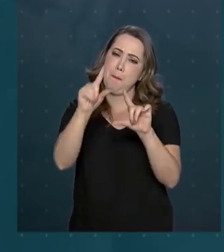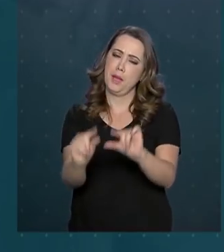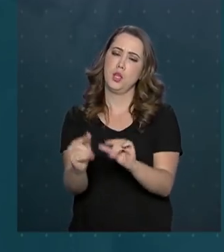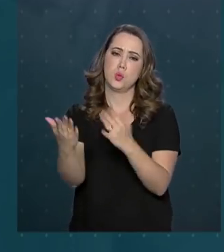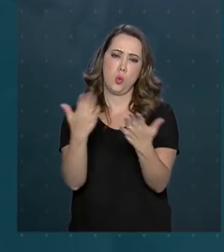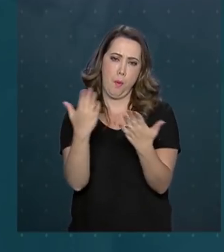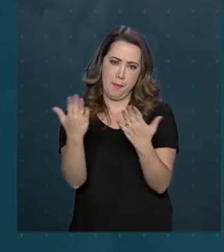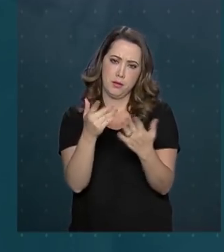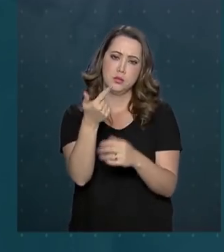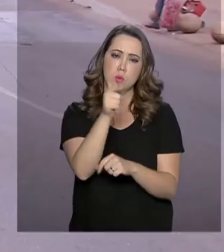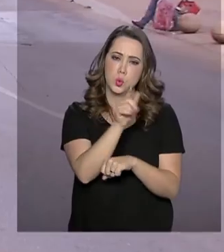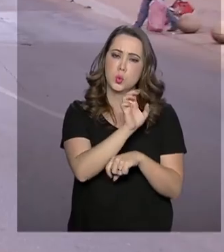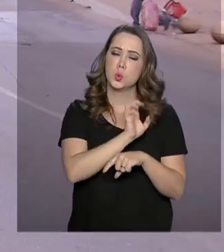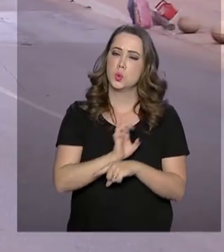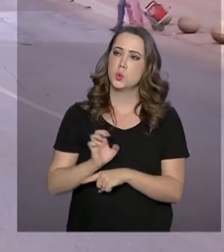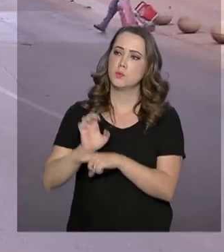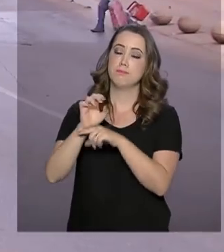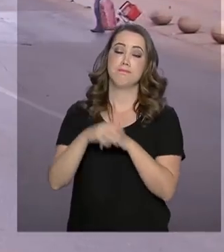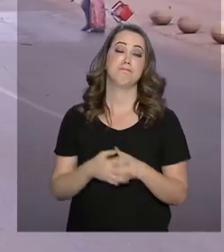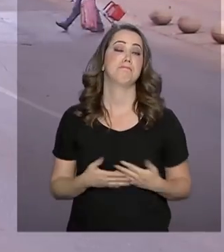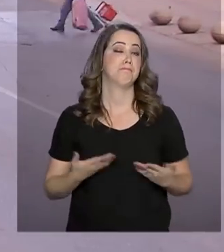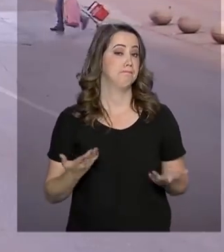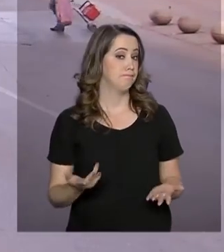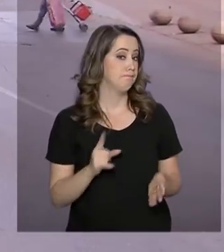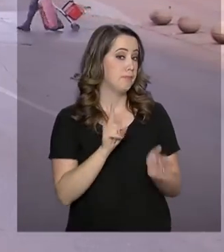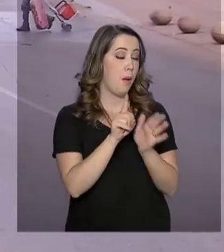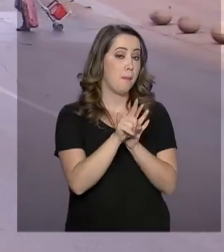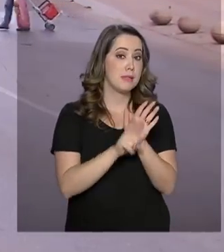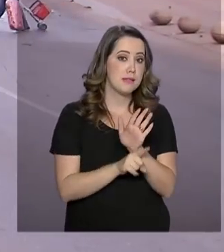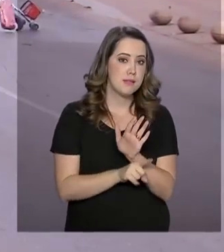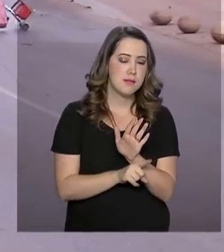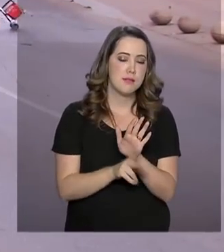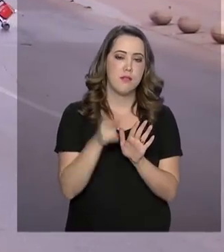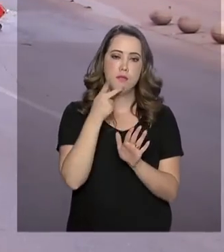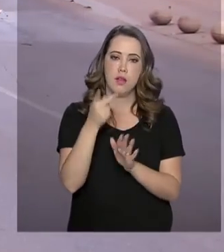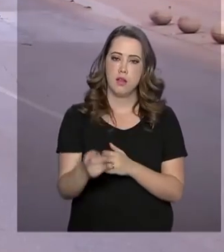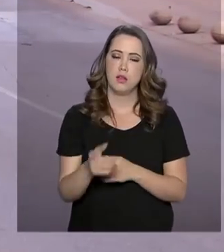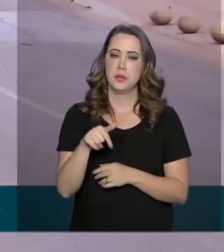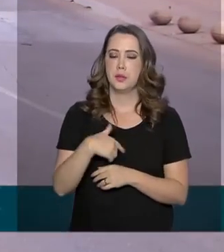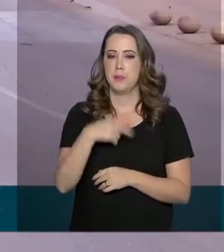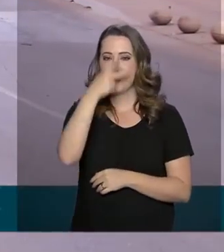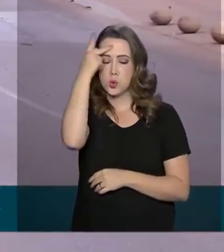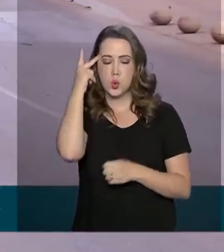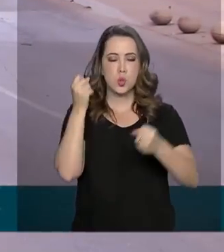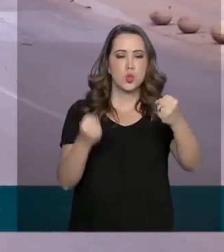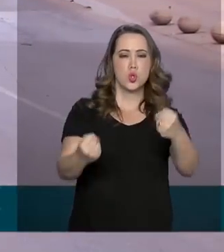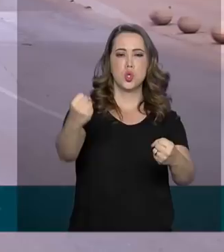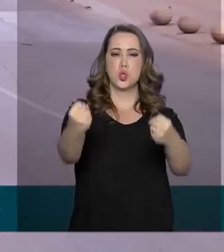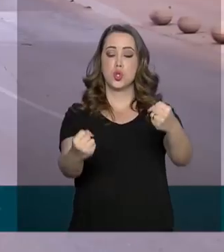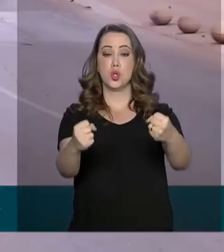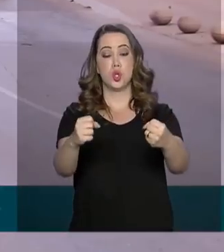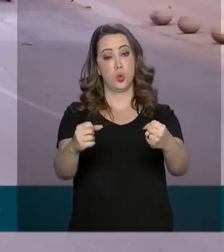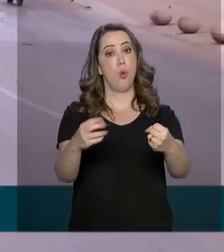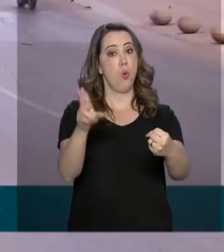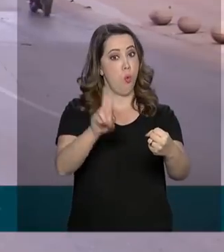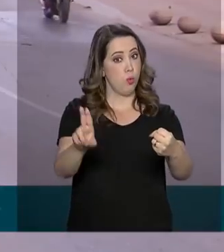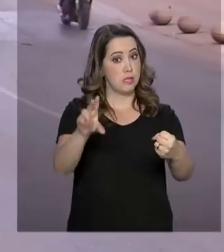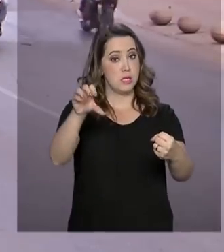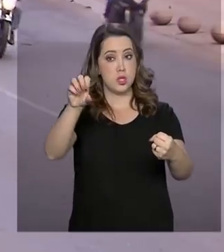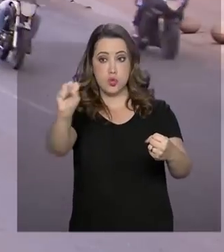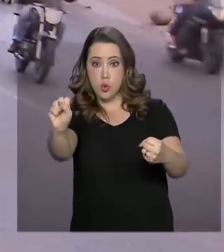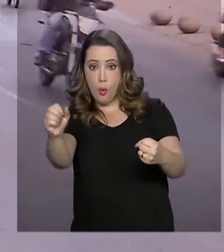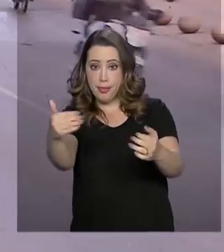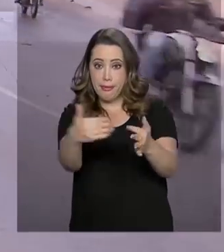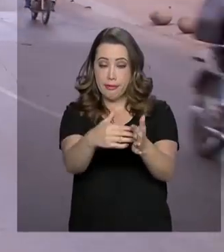enquanto dirigem. Segundo especialistas, um motorista leva de oito a nove segundos para atender uma